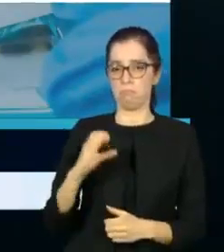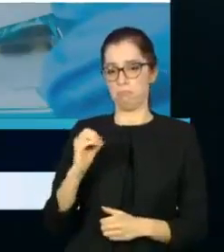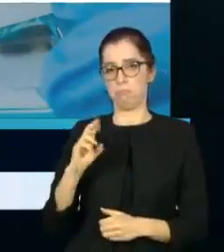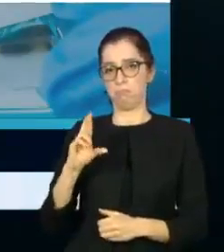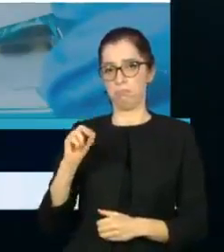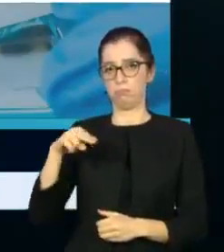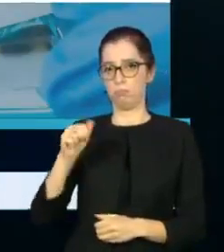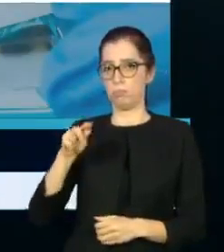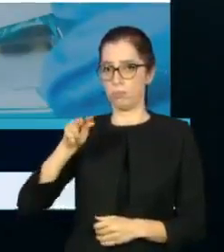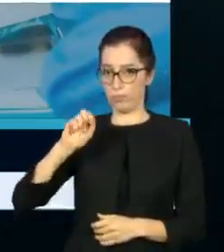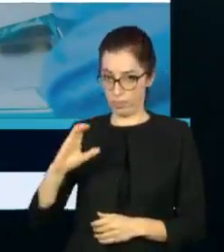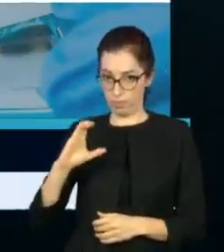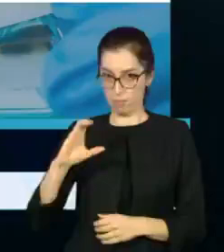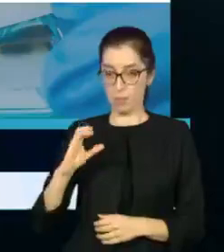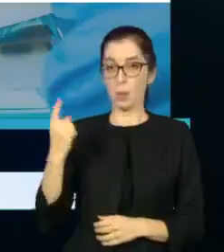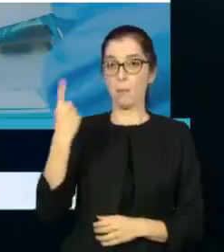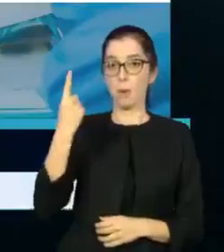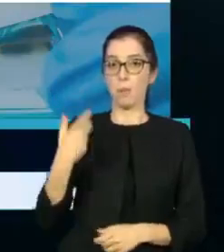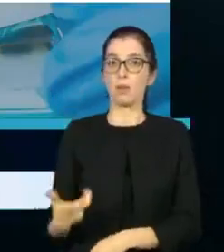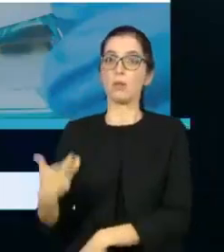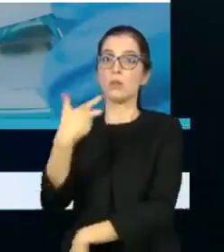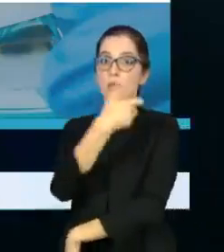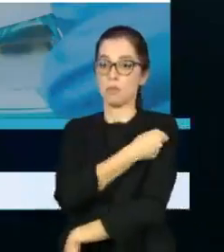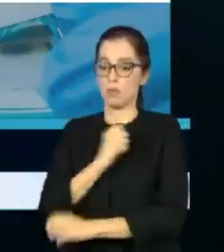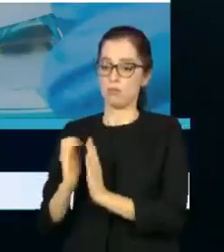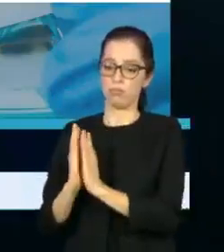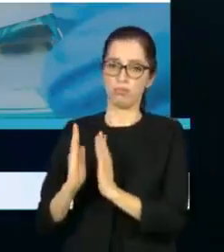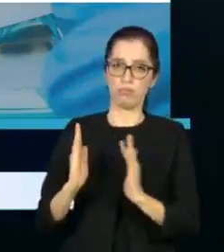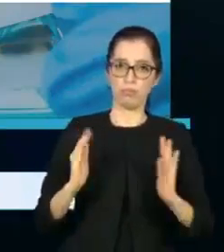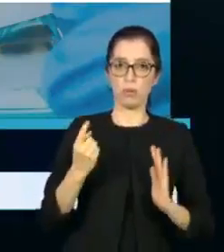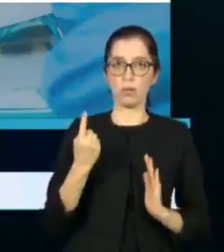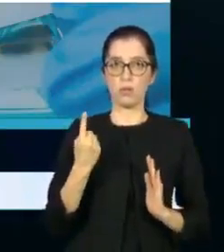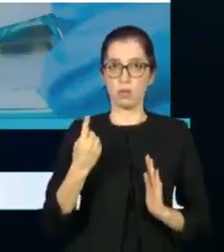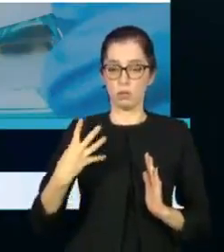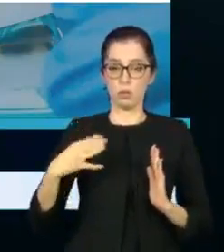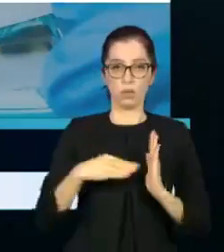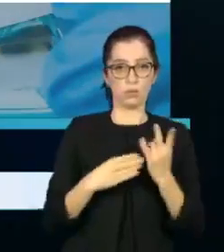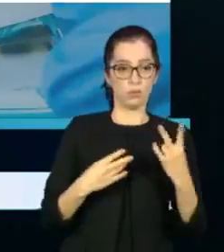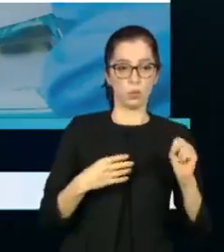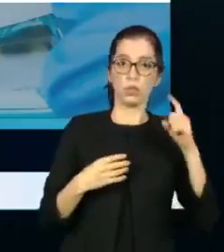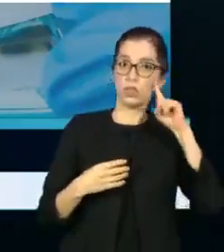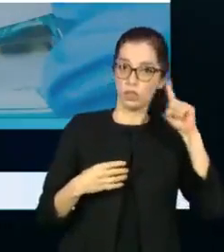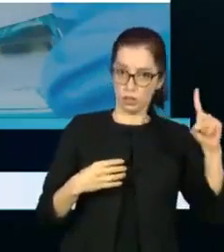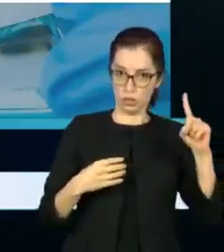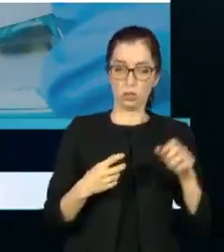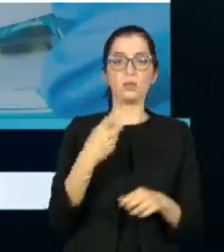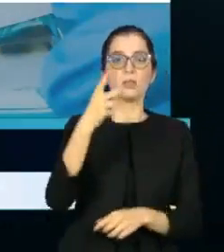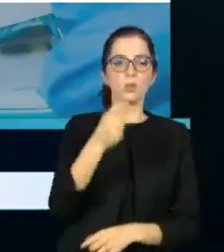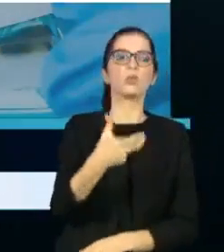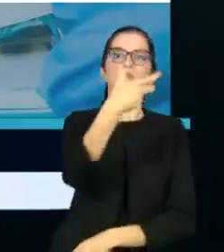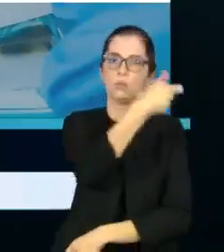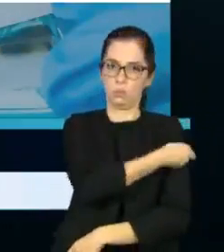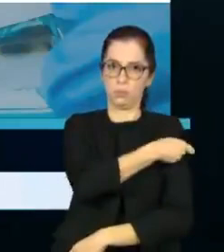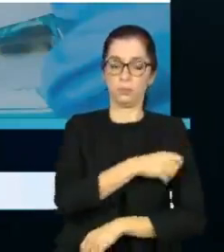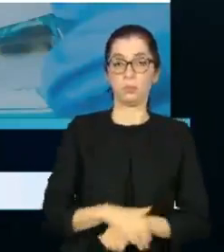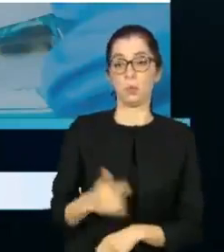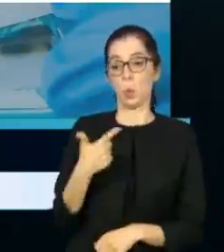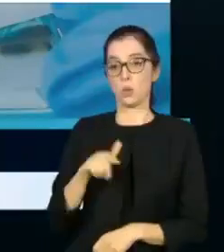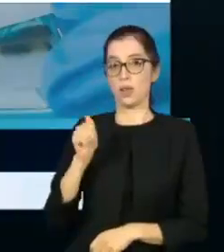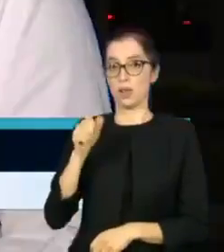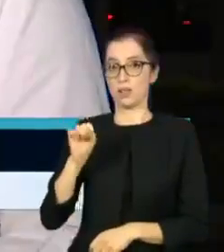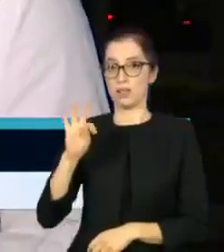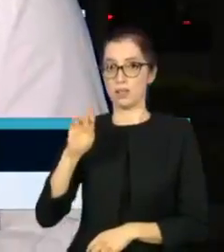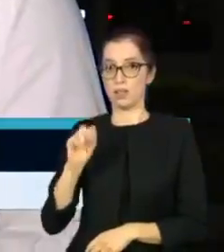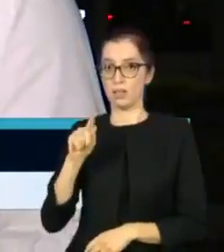Butantan é de 14 a 28 dias e o imunizante AstraZeneca, em parceria com a Universidade de Oxford e Fiocruz, três